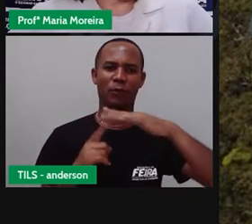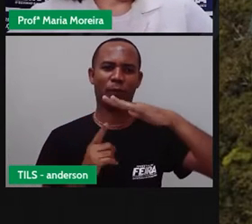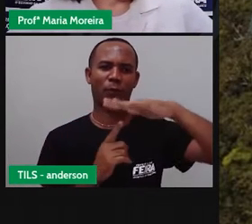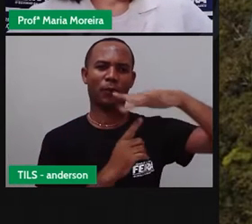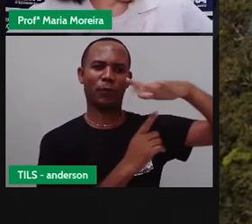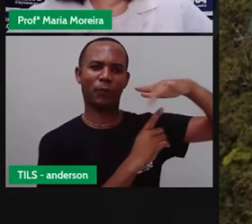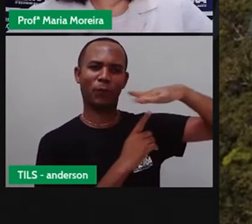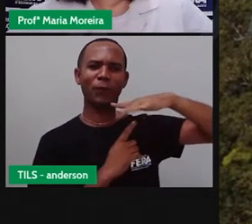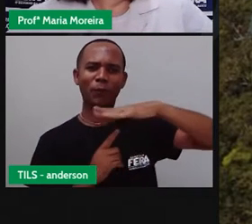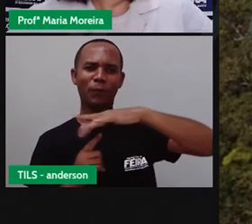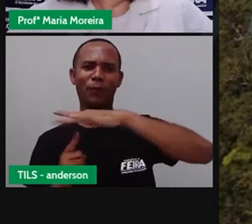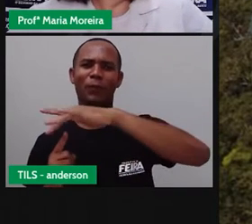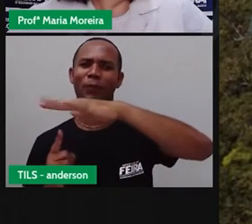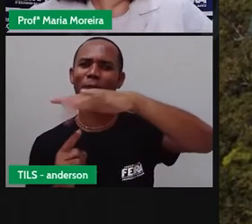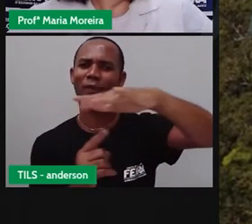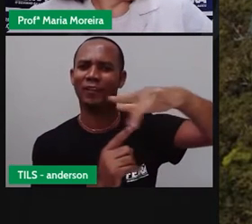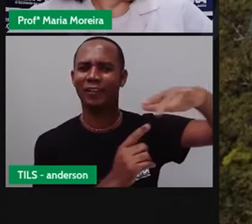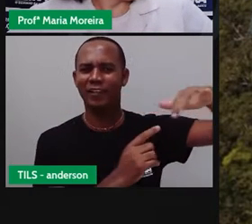Ah, Vitor, mostrado, viu?